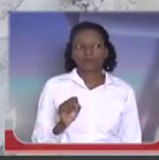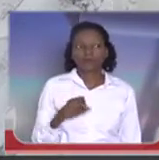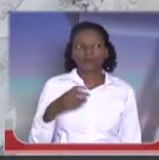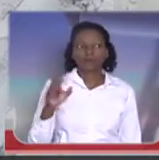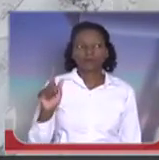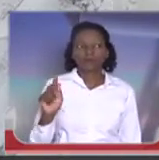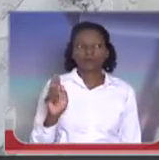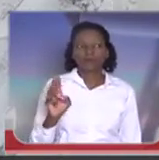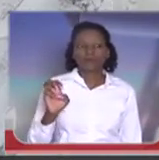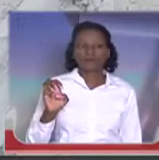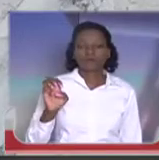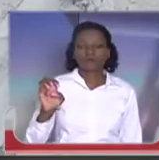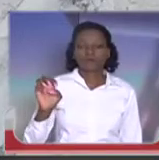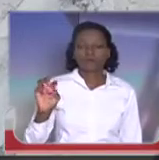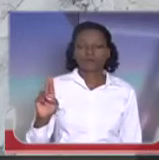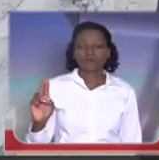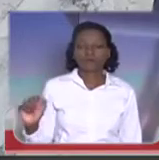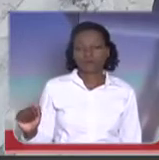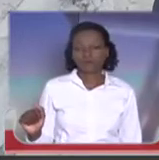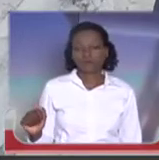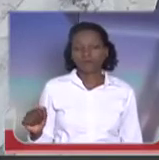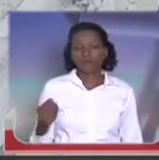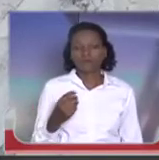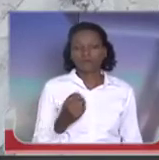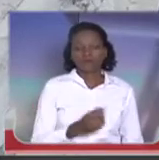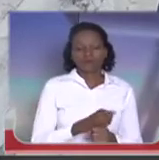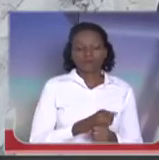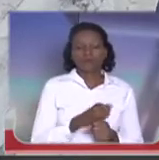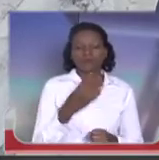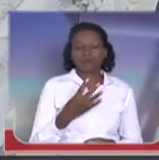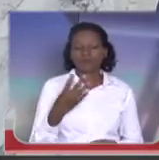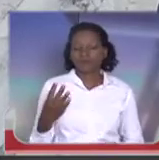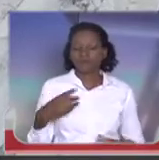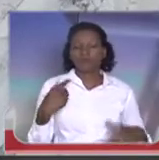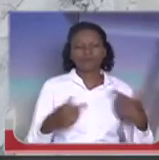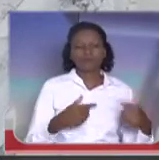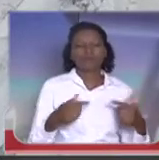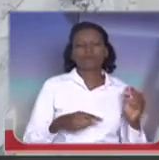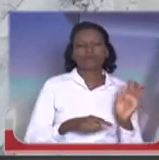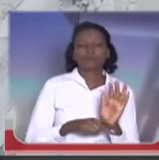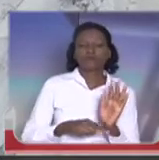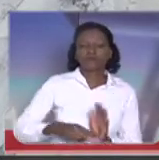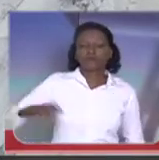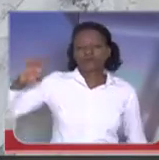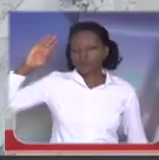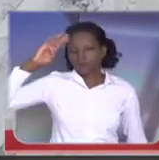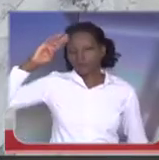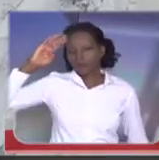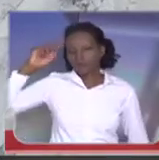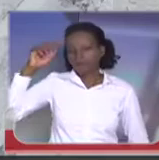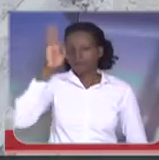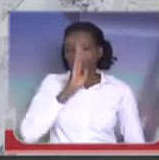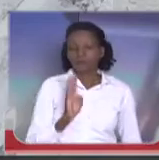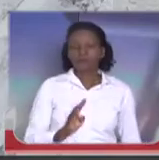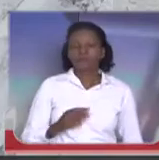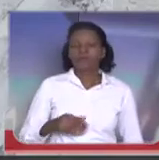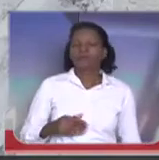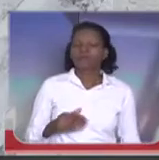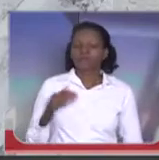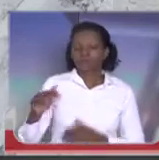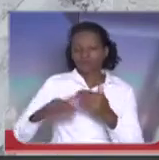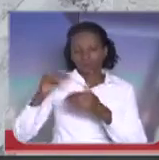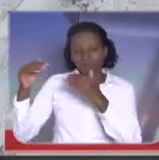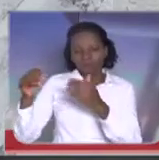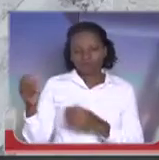anos da sua vida dedicada ao Exército Brasileiro, dedicada à nação brasileira, desejar sucesso nas novas